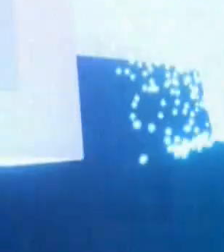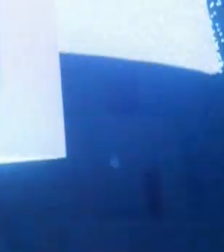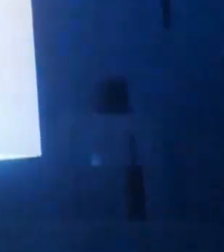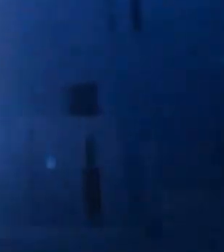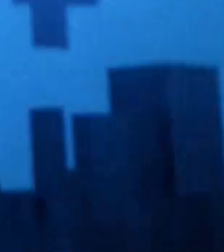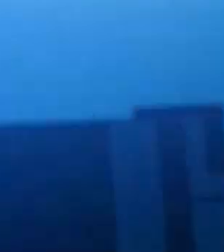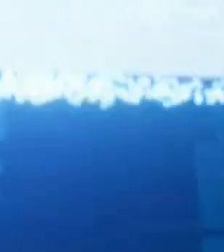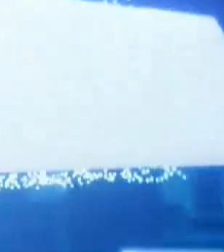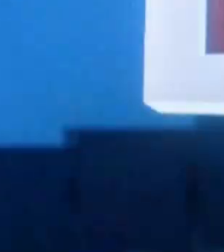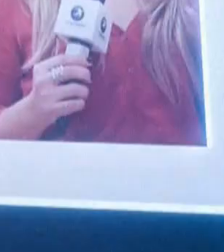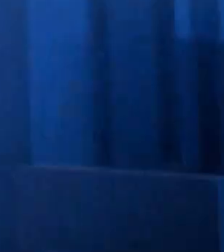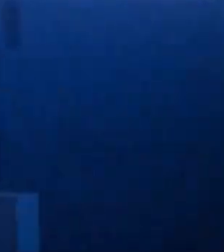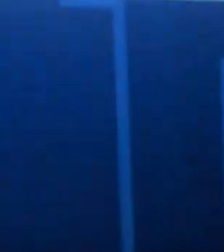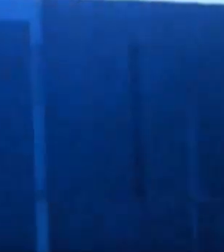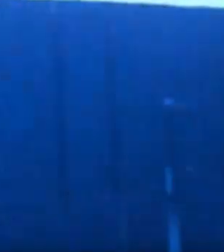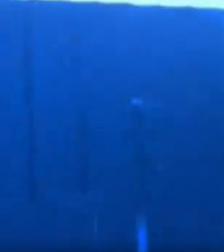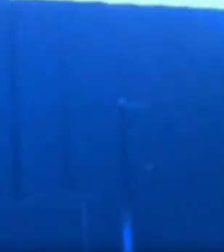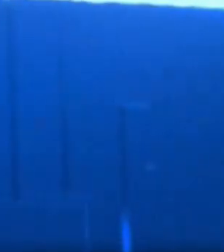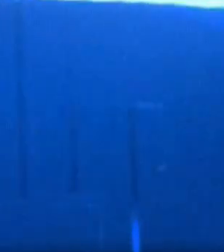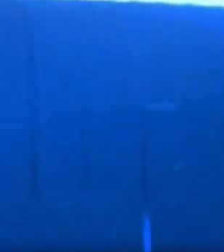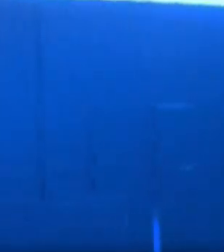Transcrição e